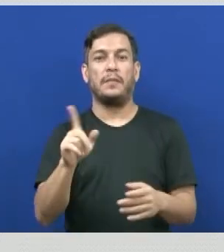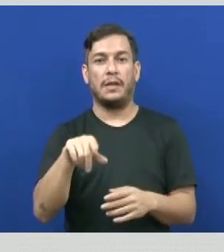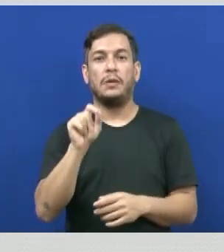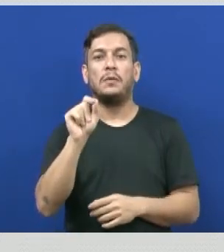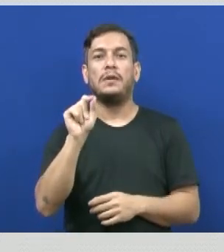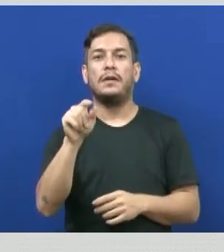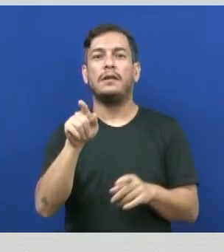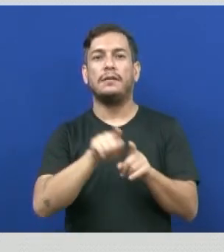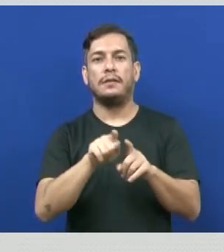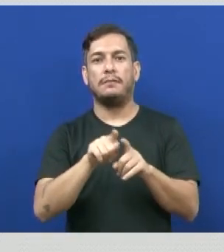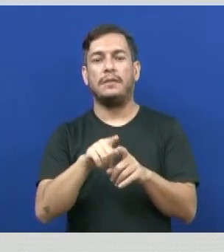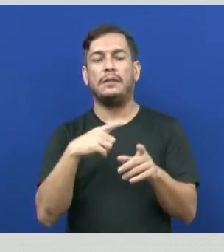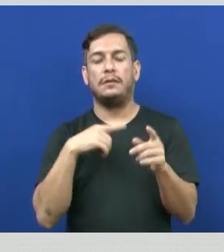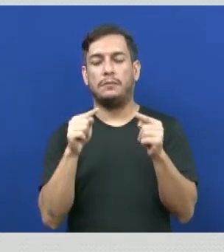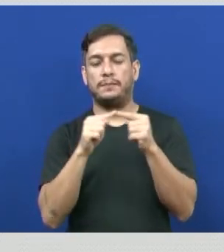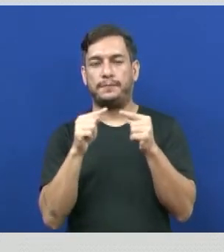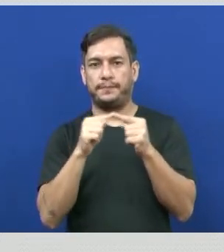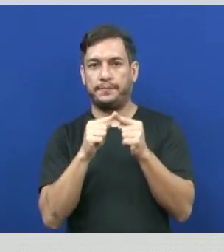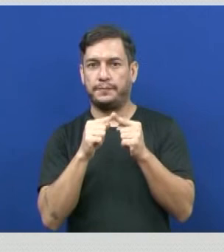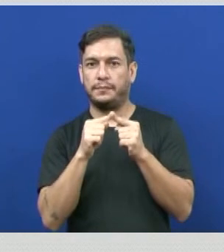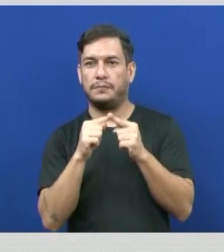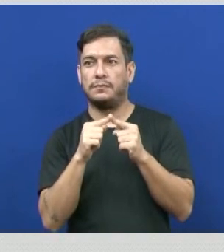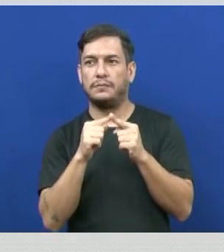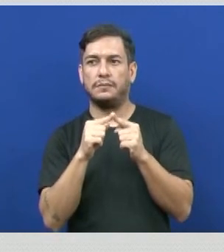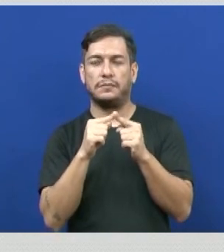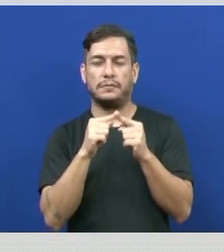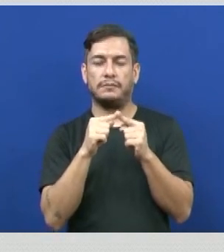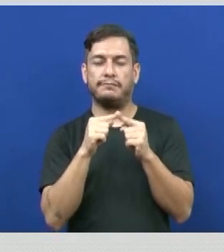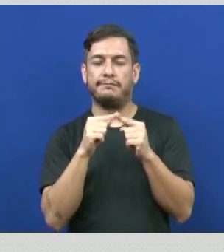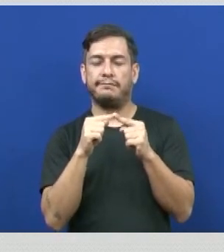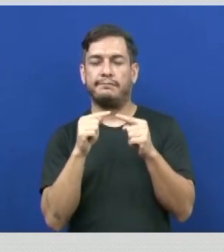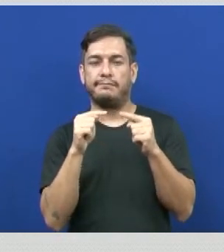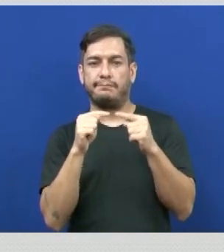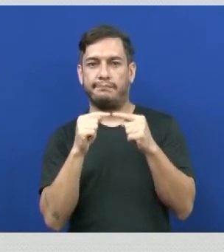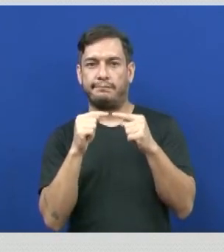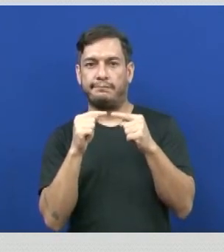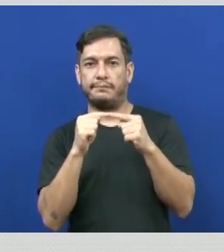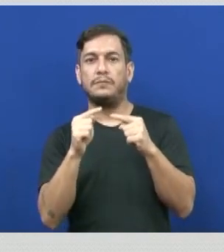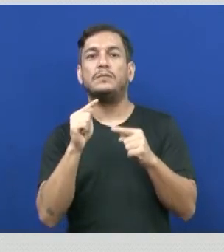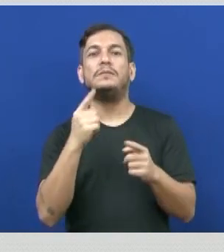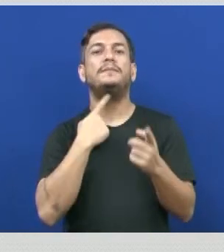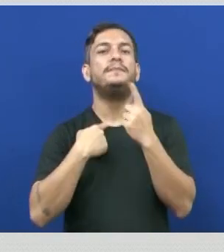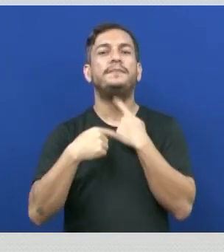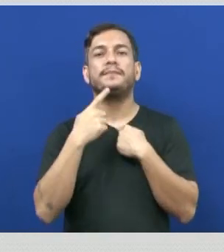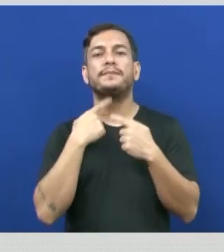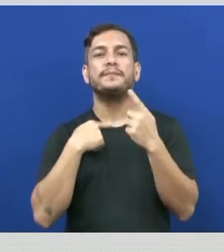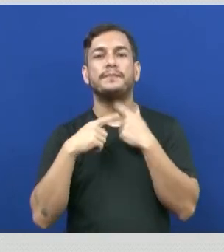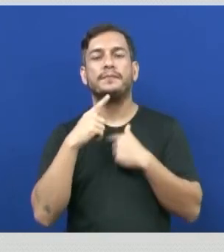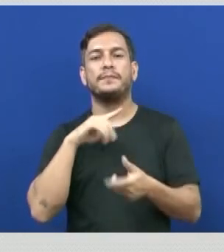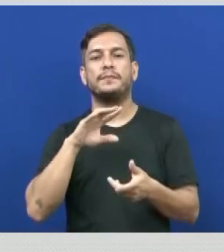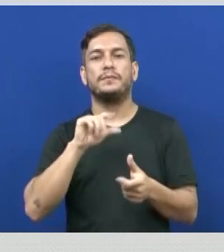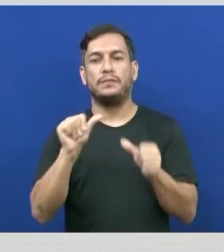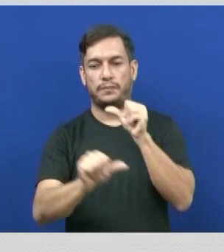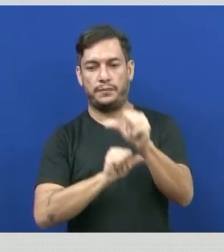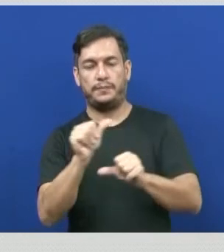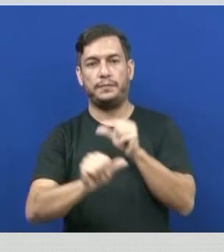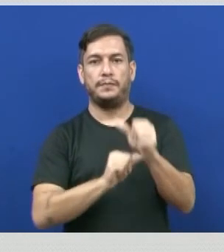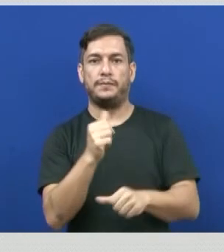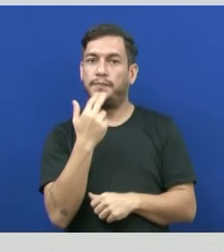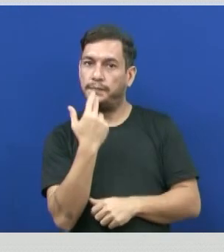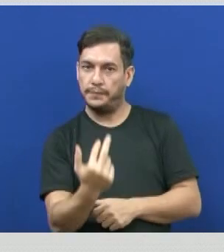fenômeno que está associado à necessidade de renovação da língua.